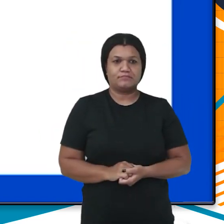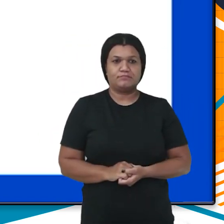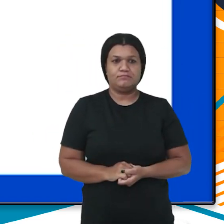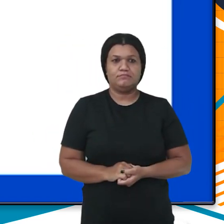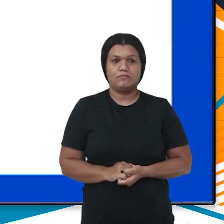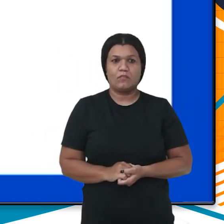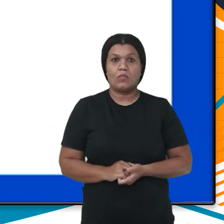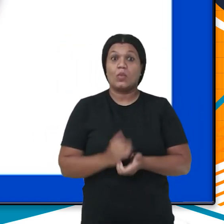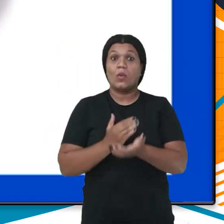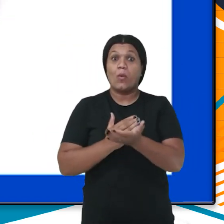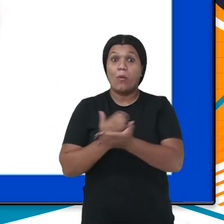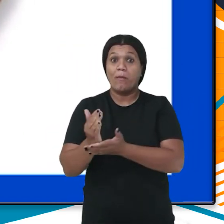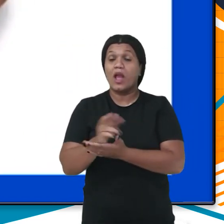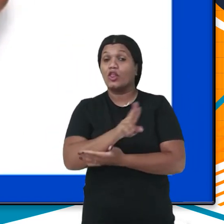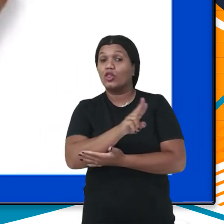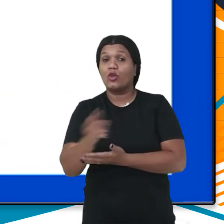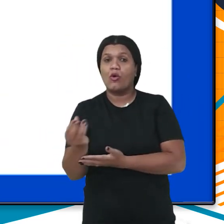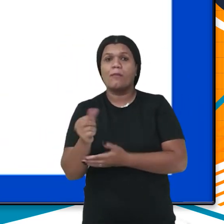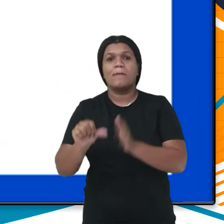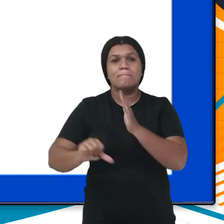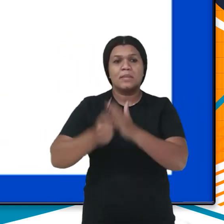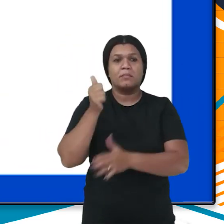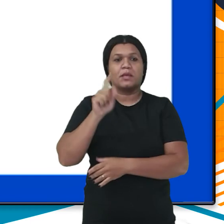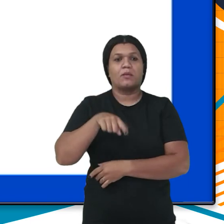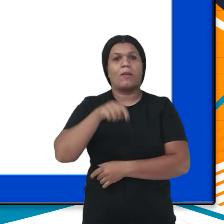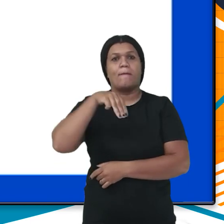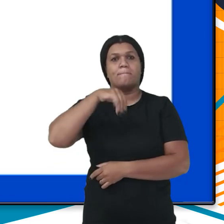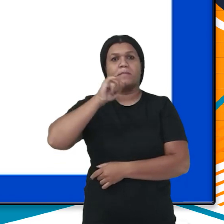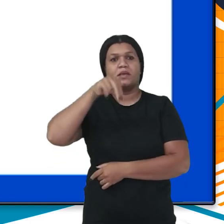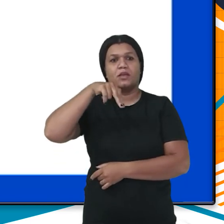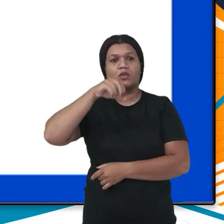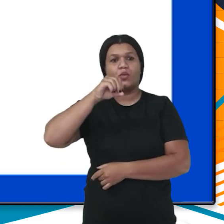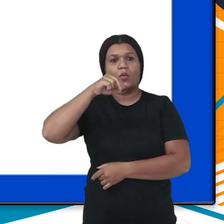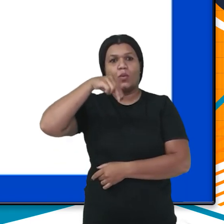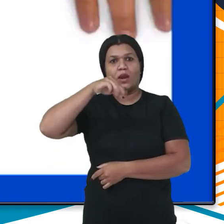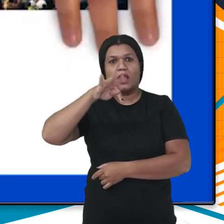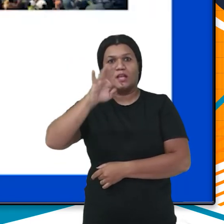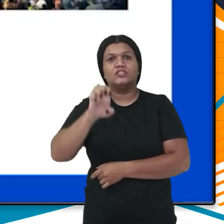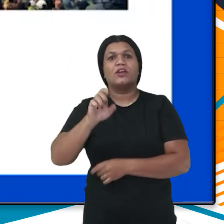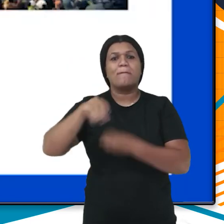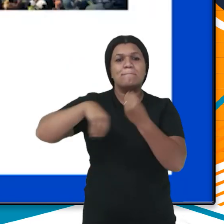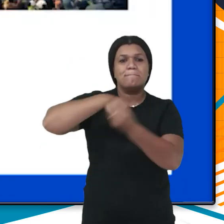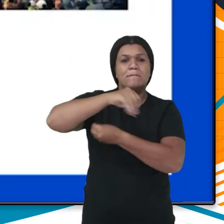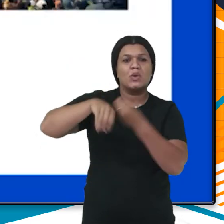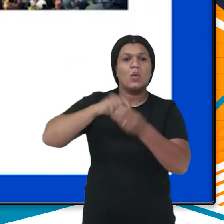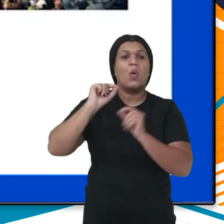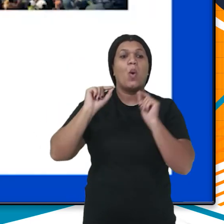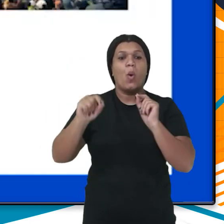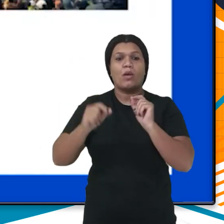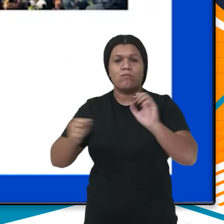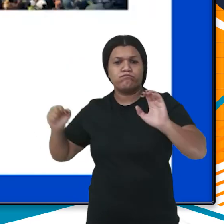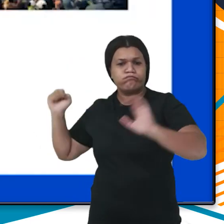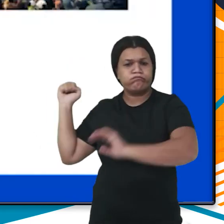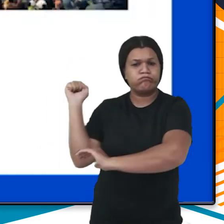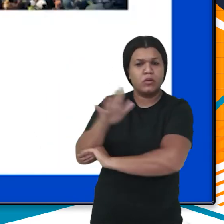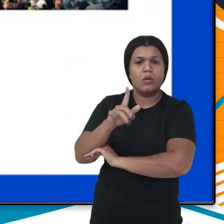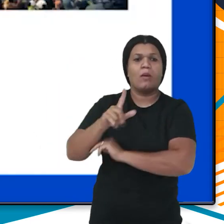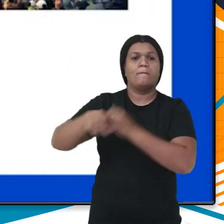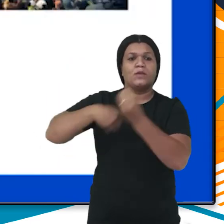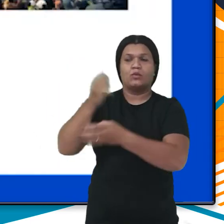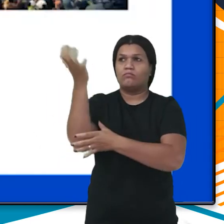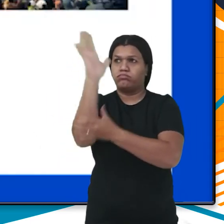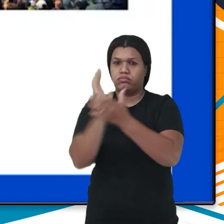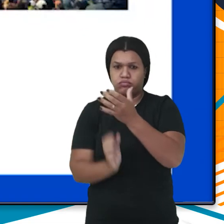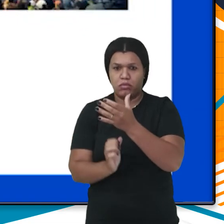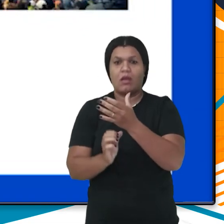Batizado inicialmente de Minonete, uma mistura de basquete e tênis, o novo jogo começa a ser configurado como um